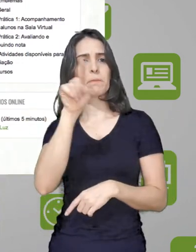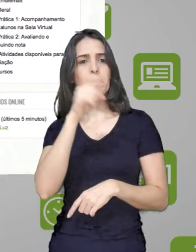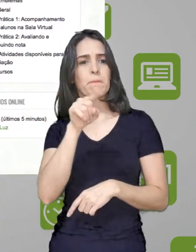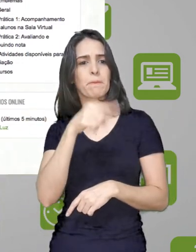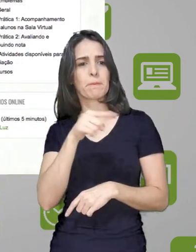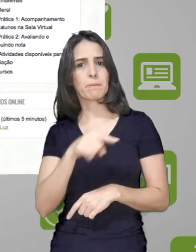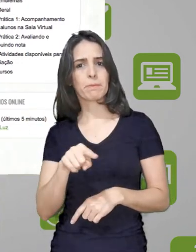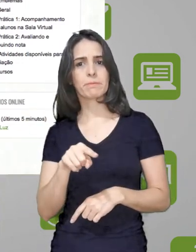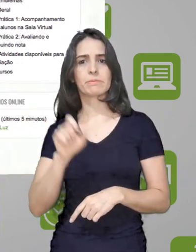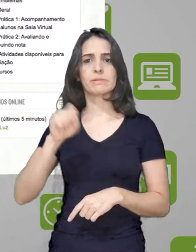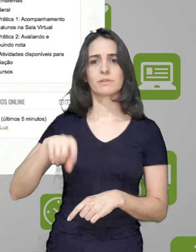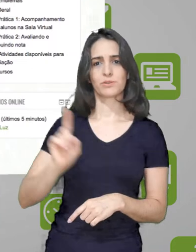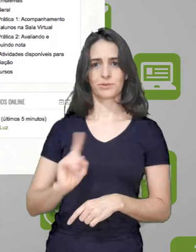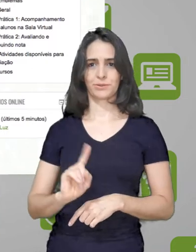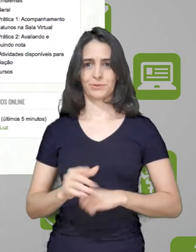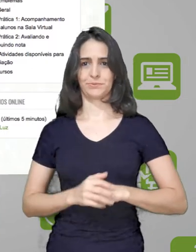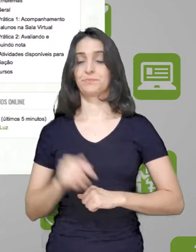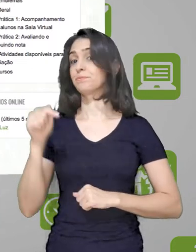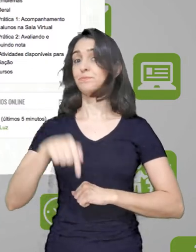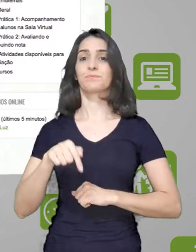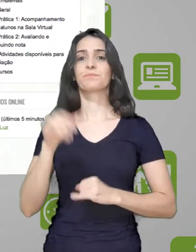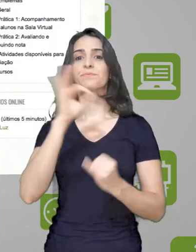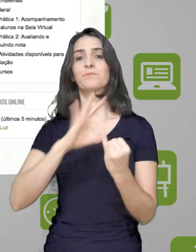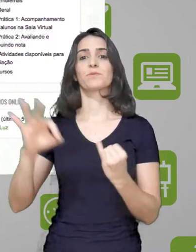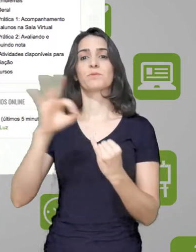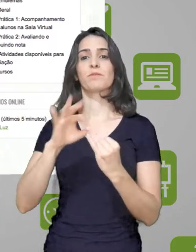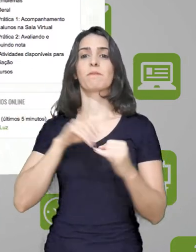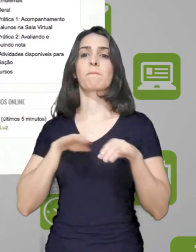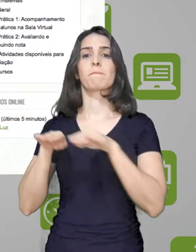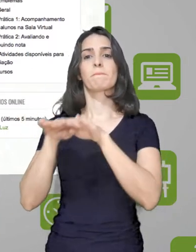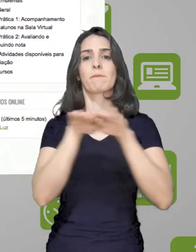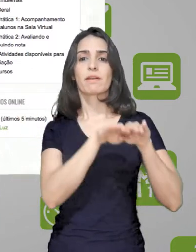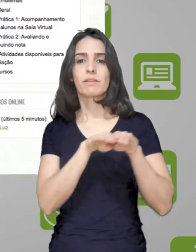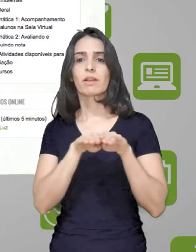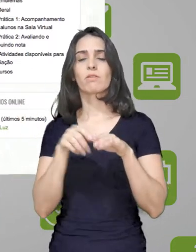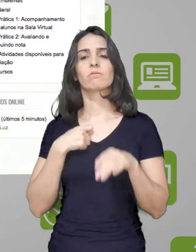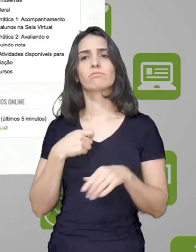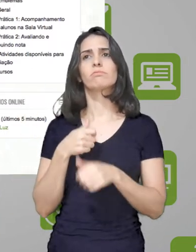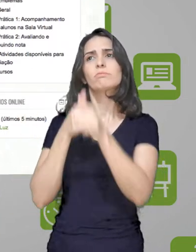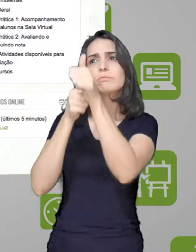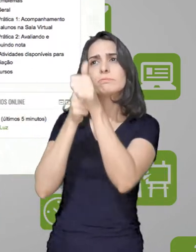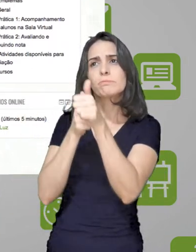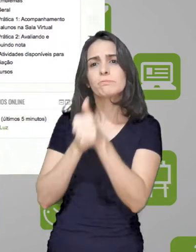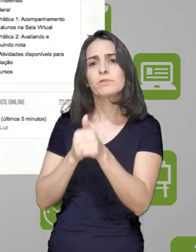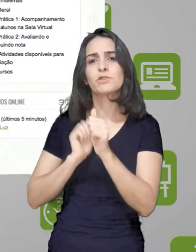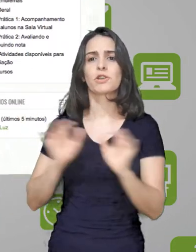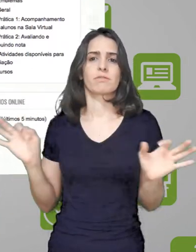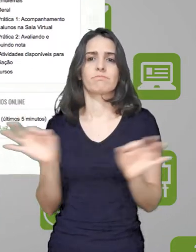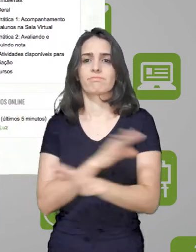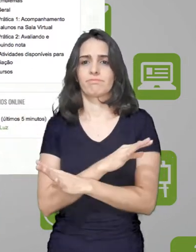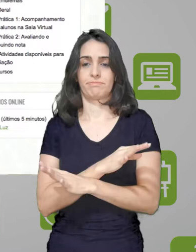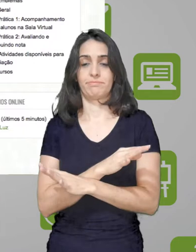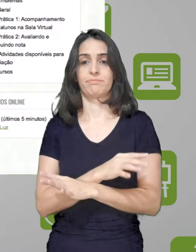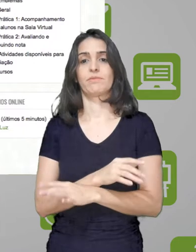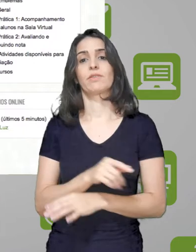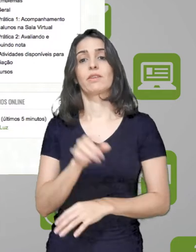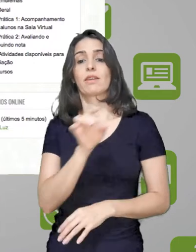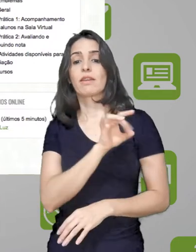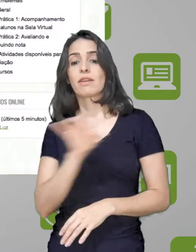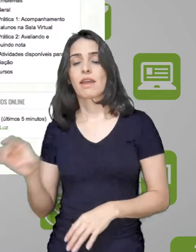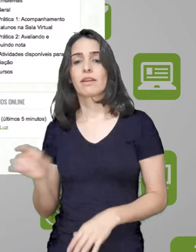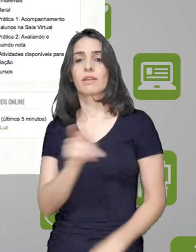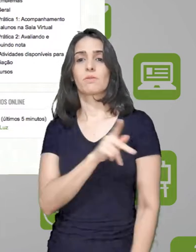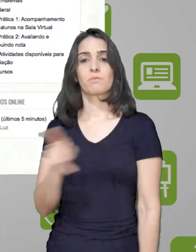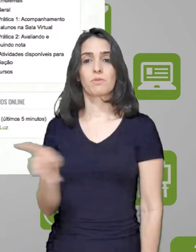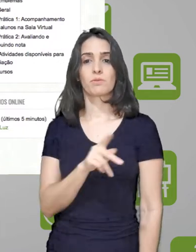estudou, das atividades que já realizou ou não. No caso do IFES, por padrão, esse acompanhamento de conclusão já